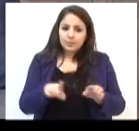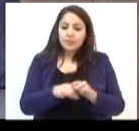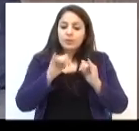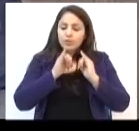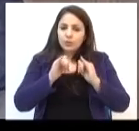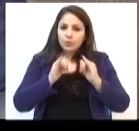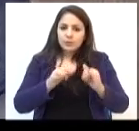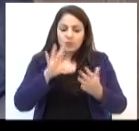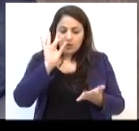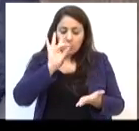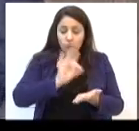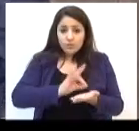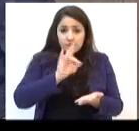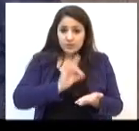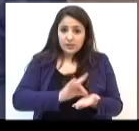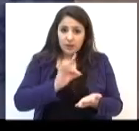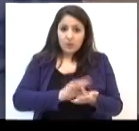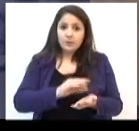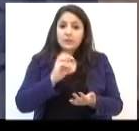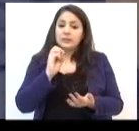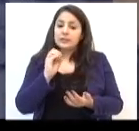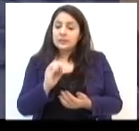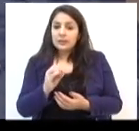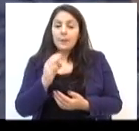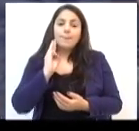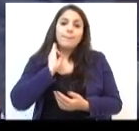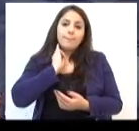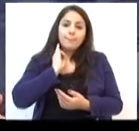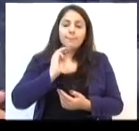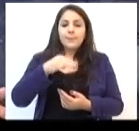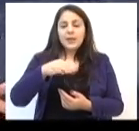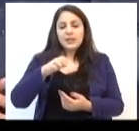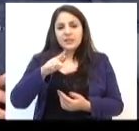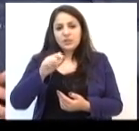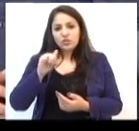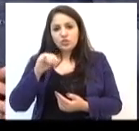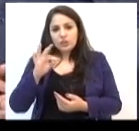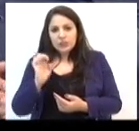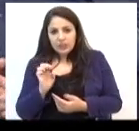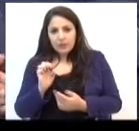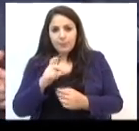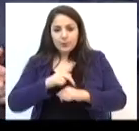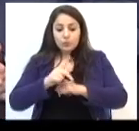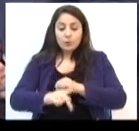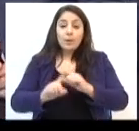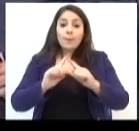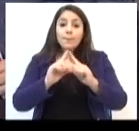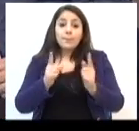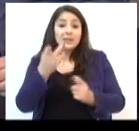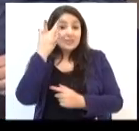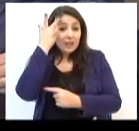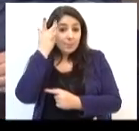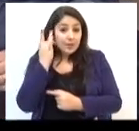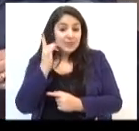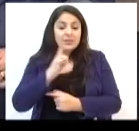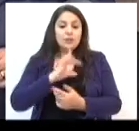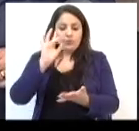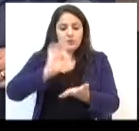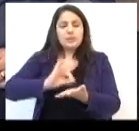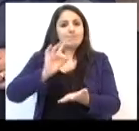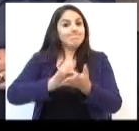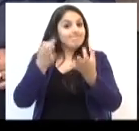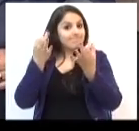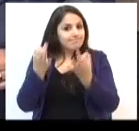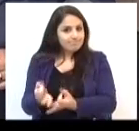são extra-oficiais desse caso sobre meningite aqui em Passo Fundo, mas a confirmação pode acontecer amanhã